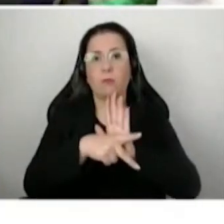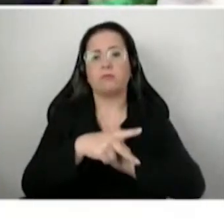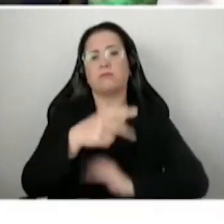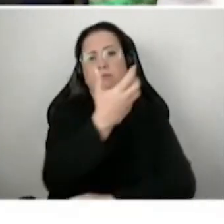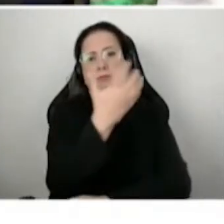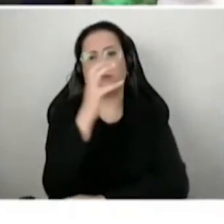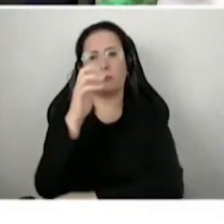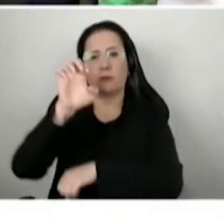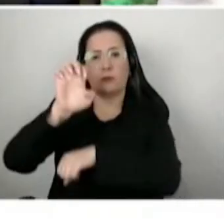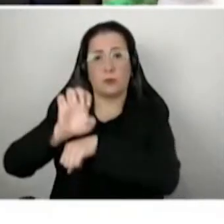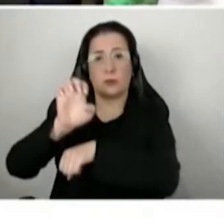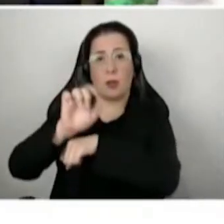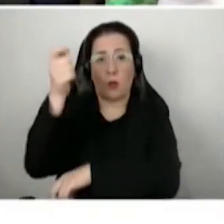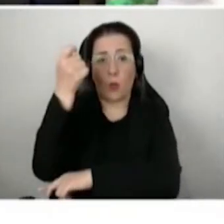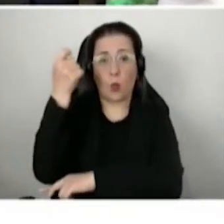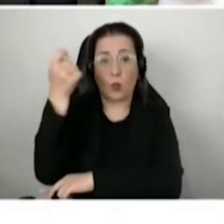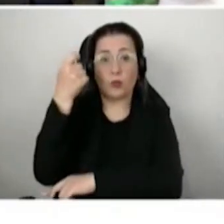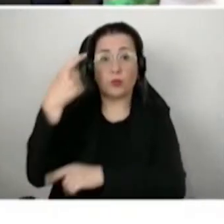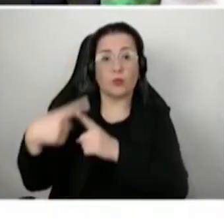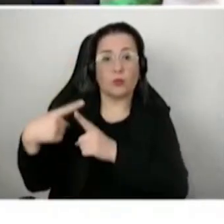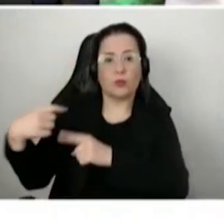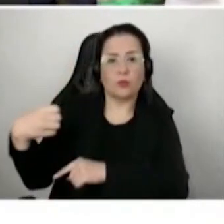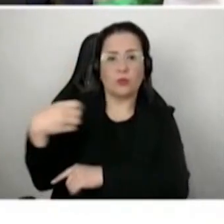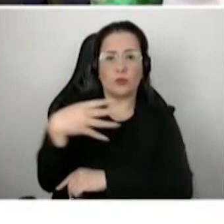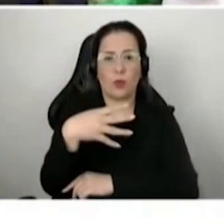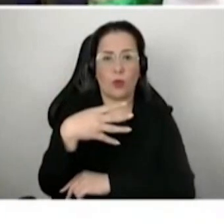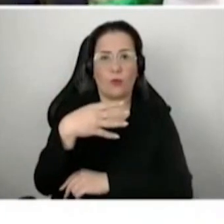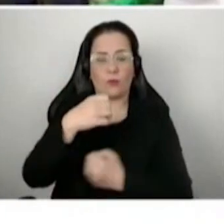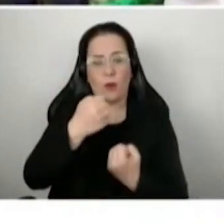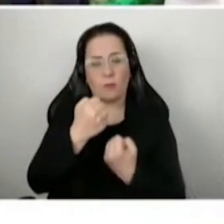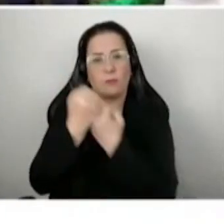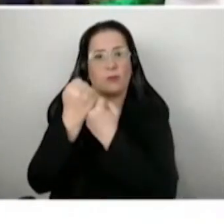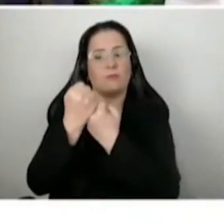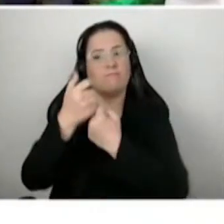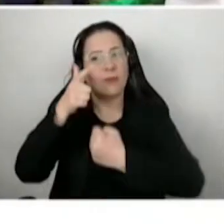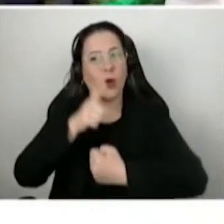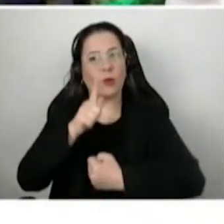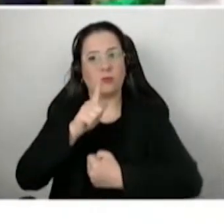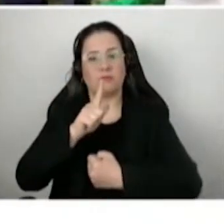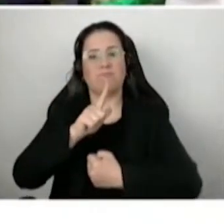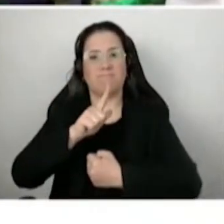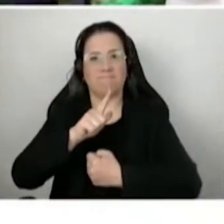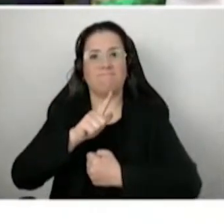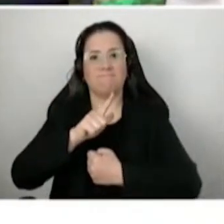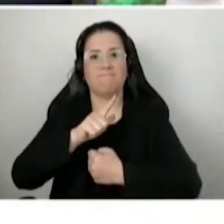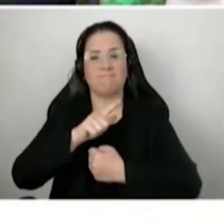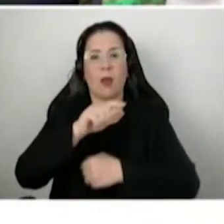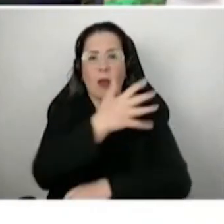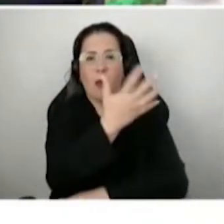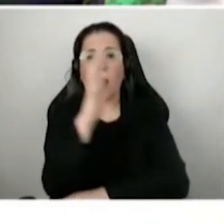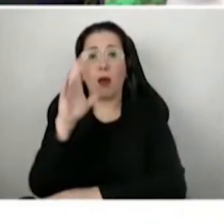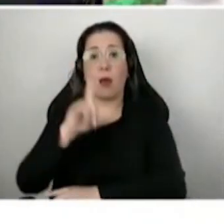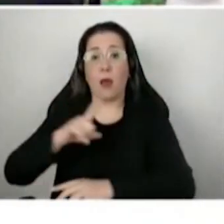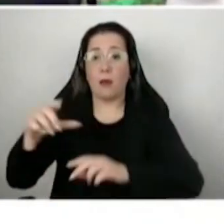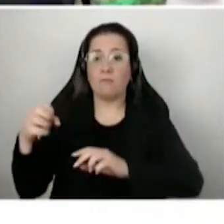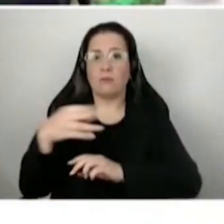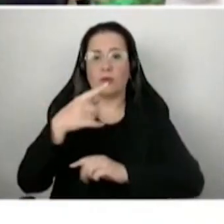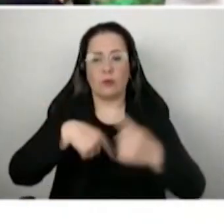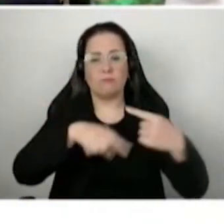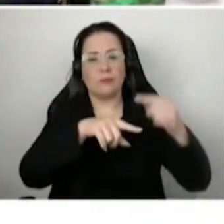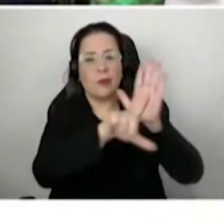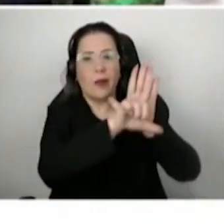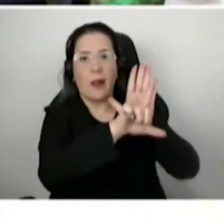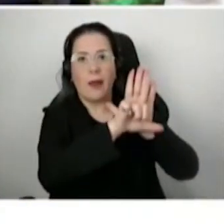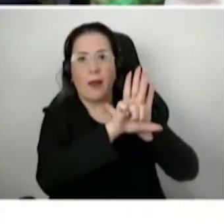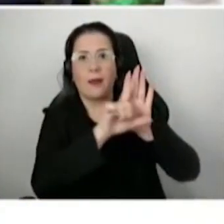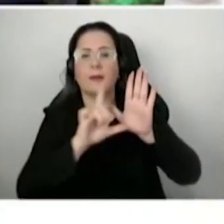apoiar a proteção ao meio ambiente viabilizada por essa nova legislação, pelos decretos